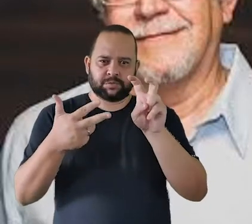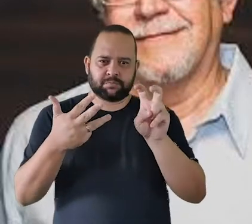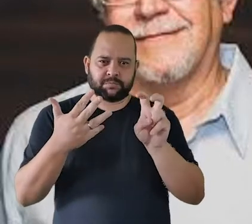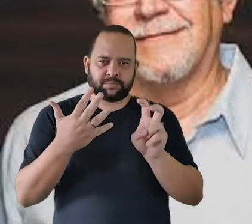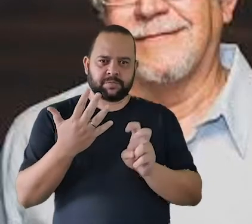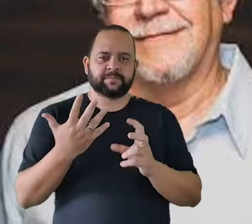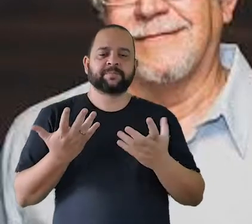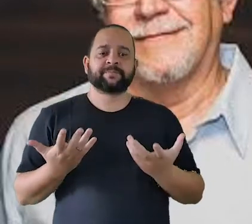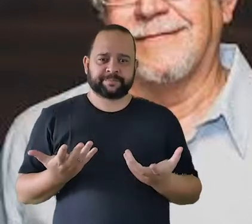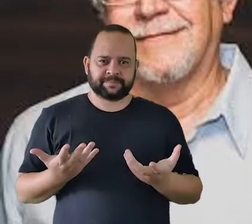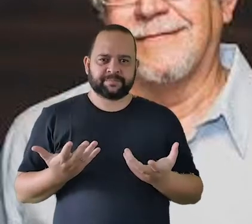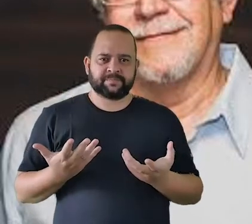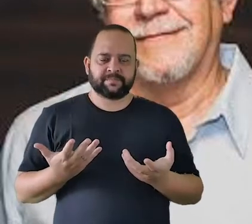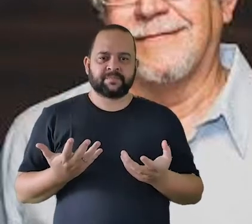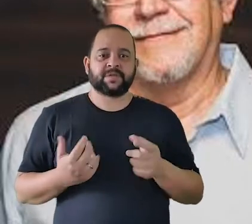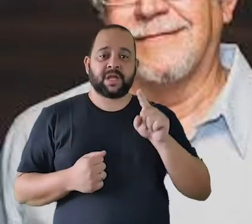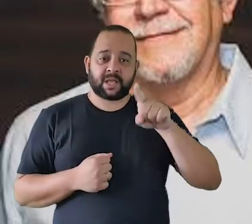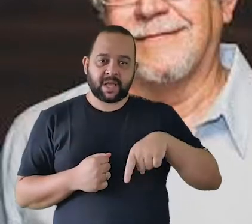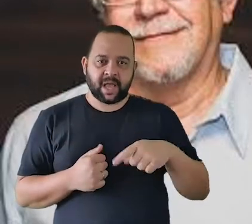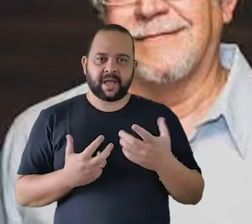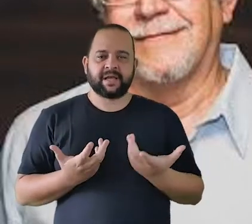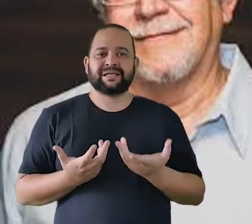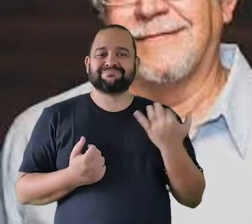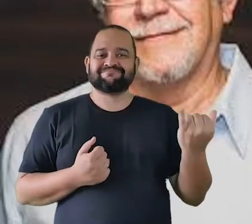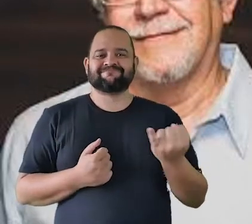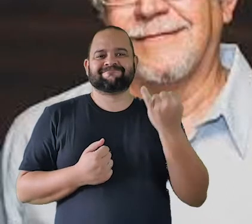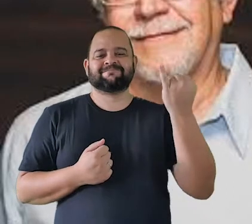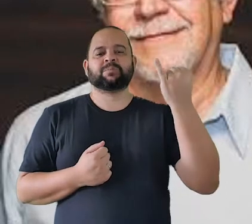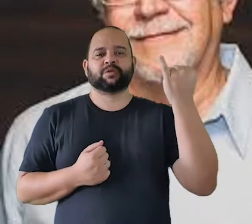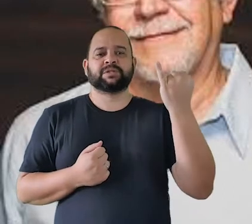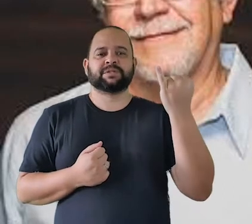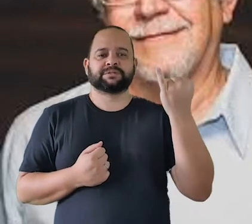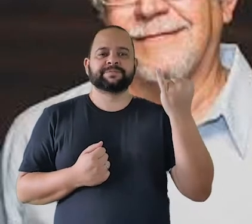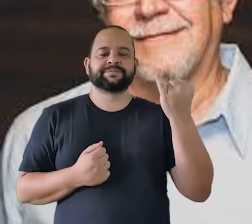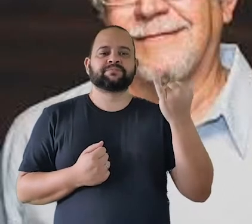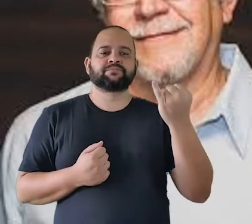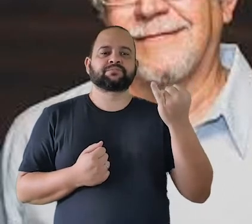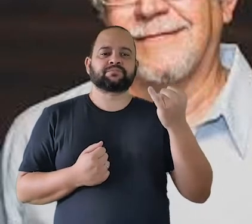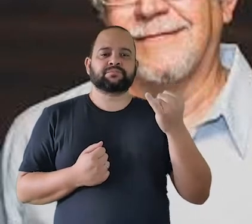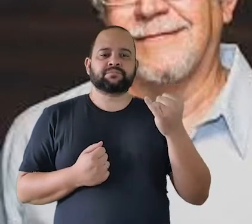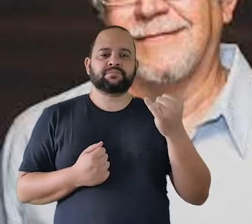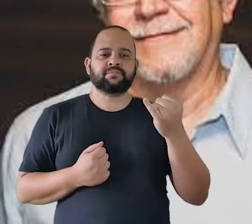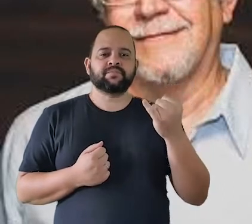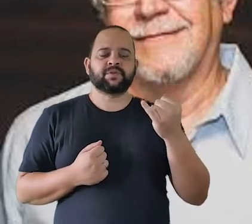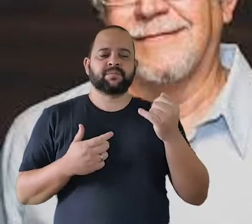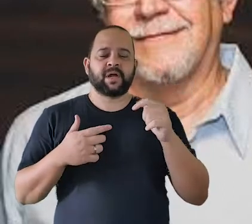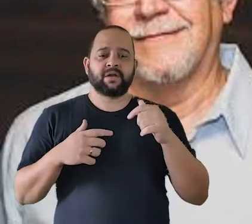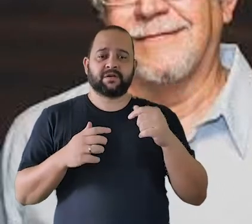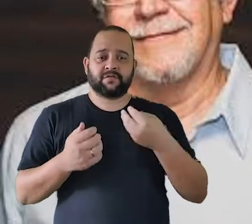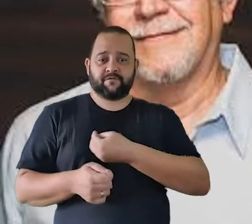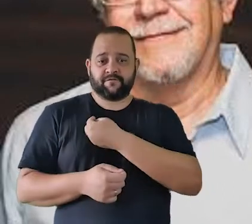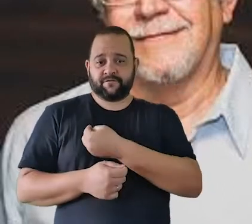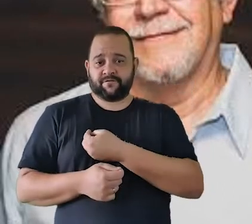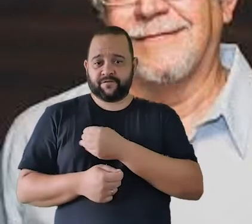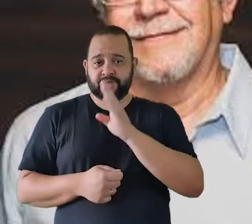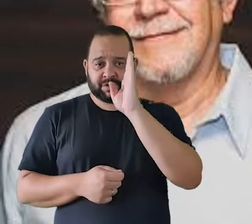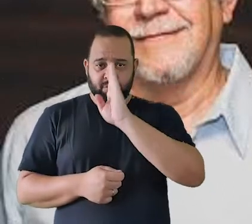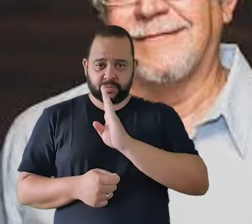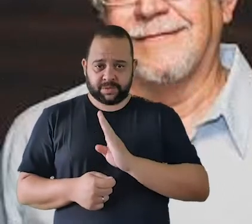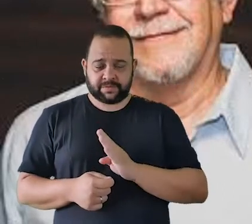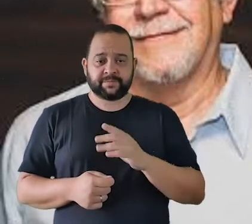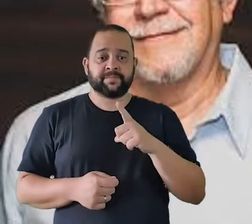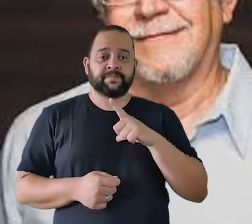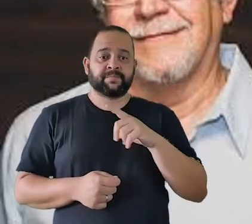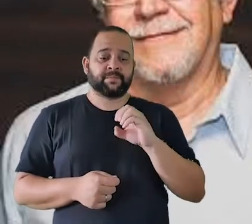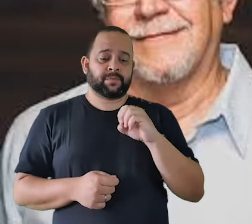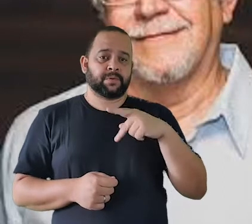folclóricos, mas são muito caros e são muito importantes para a realidade do Brasil. Ele tem